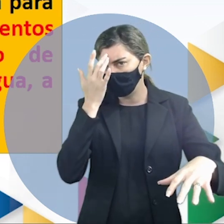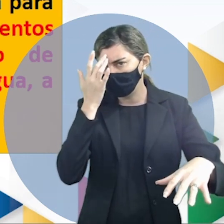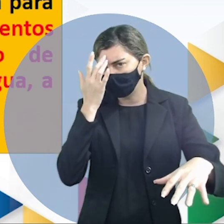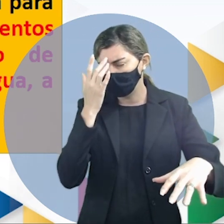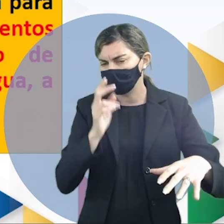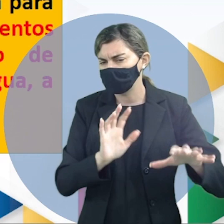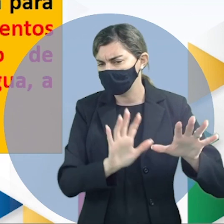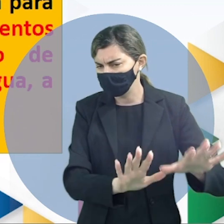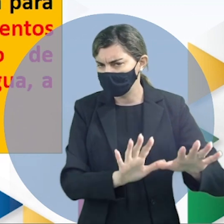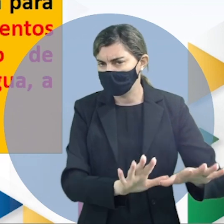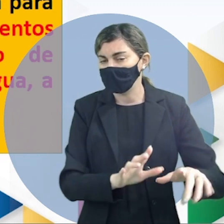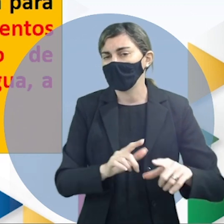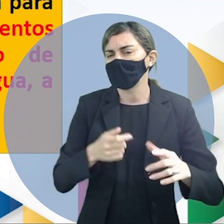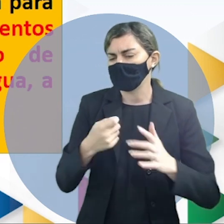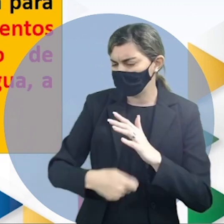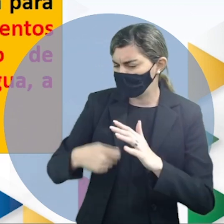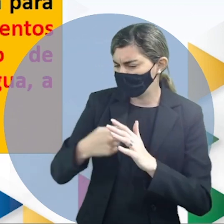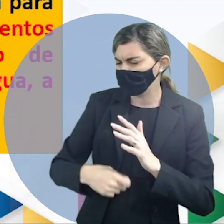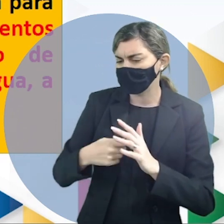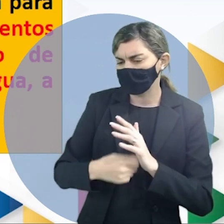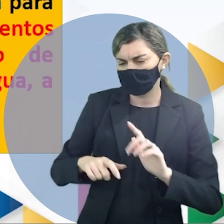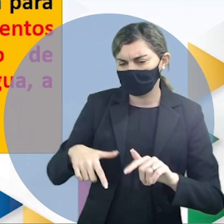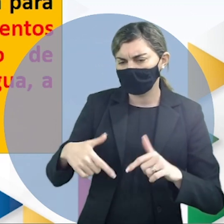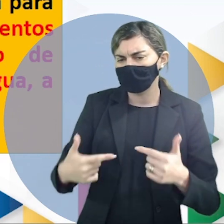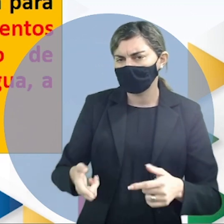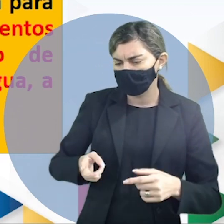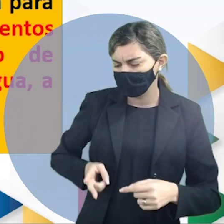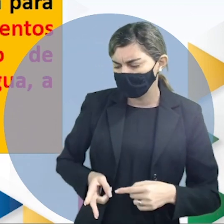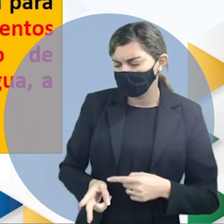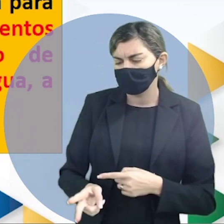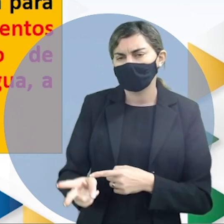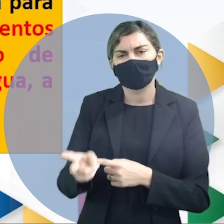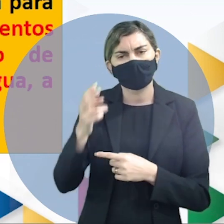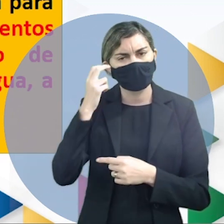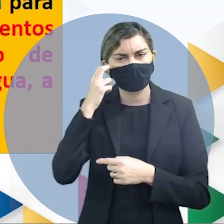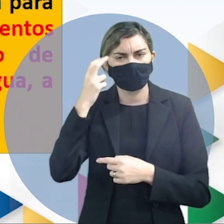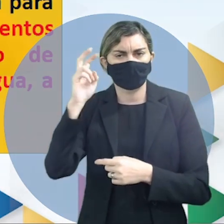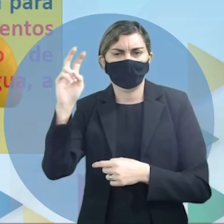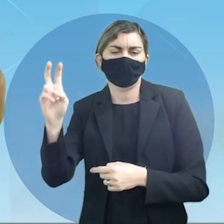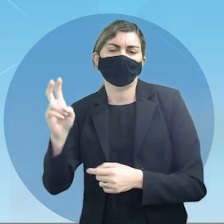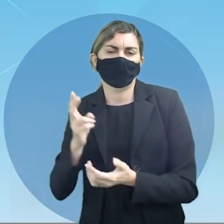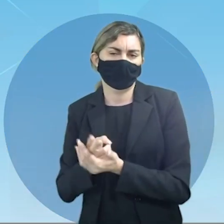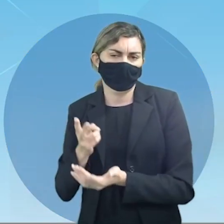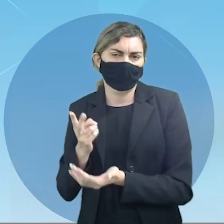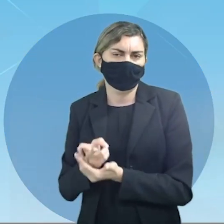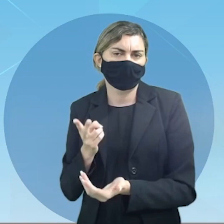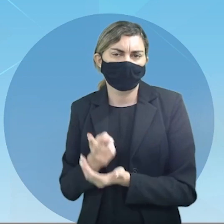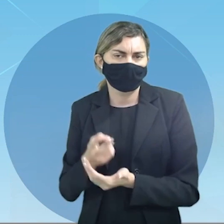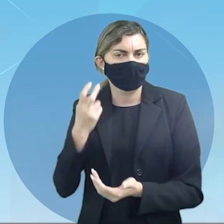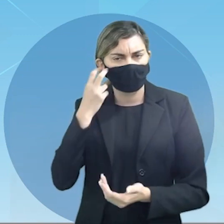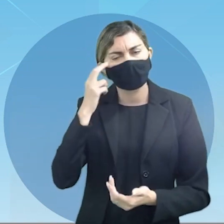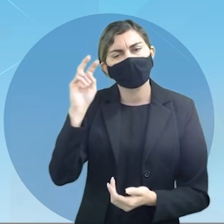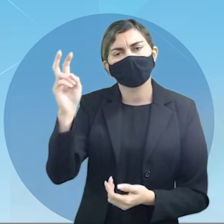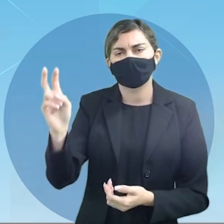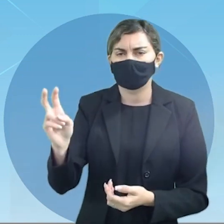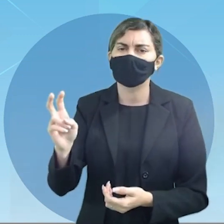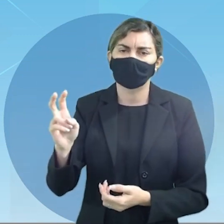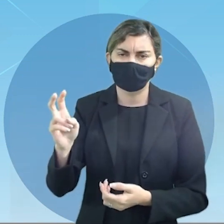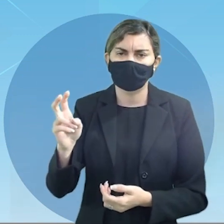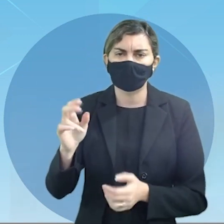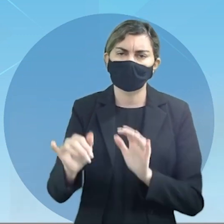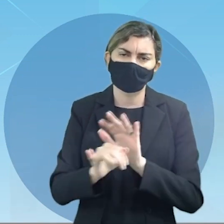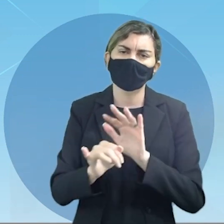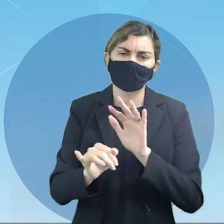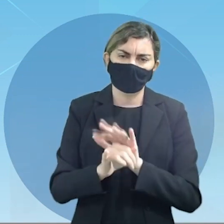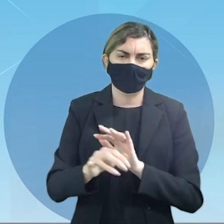no exílio ele lutou para continuar a cultura para permanecer a cultura e a